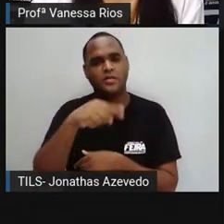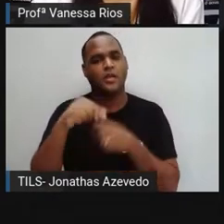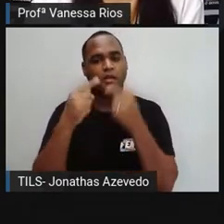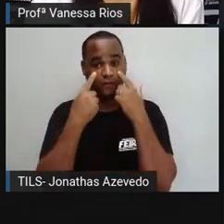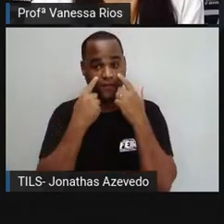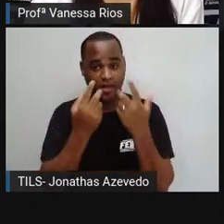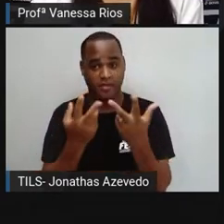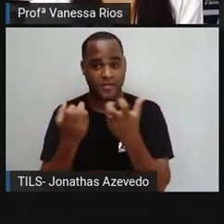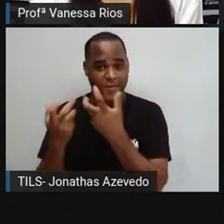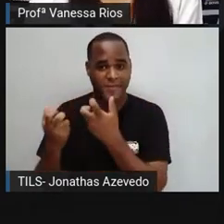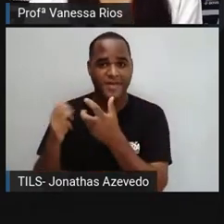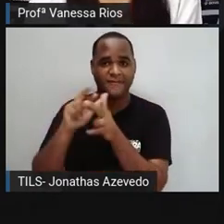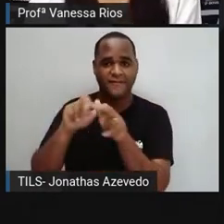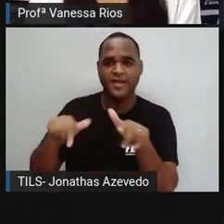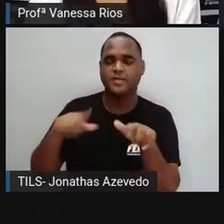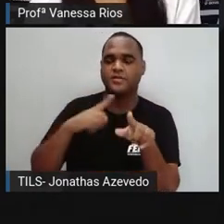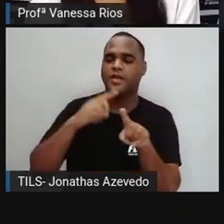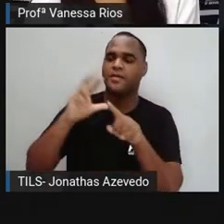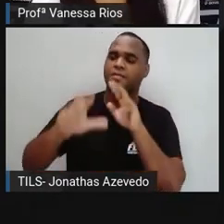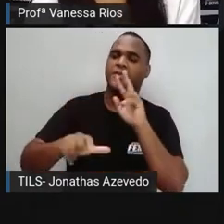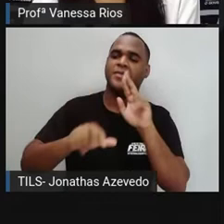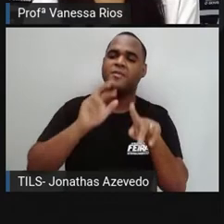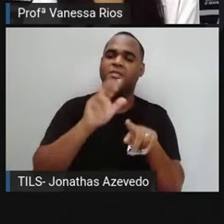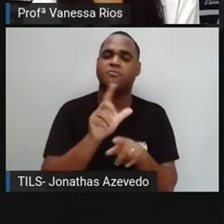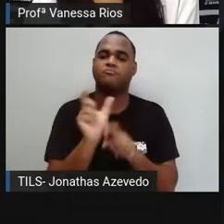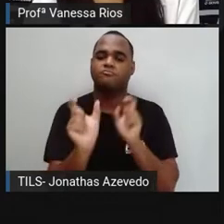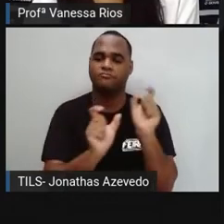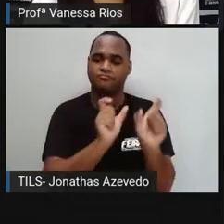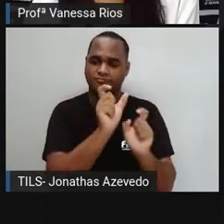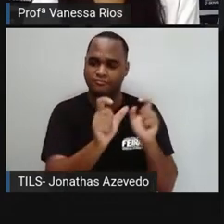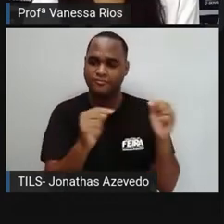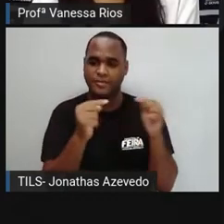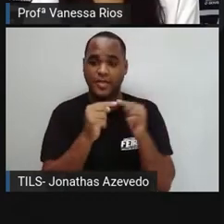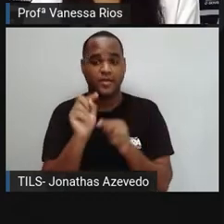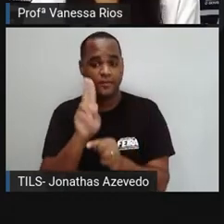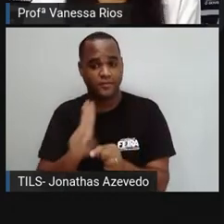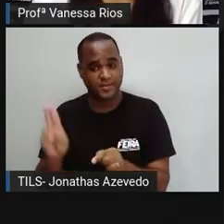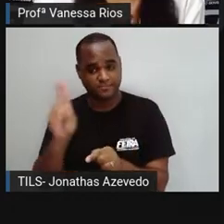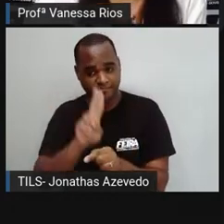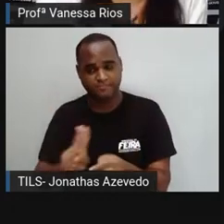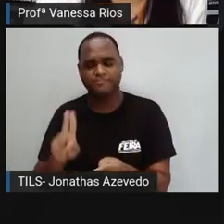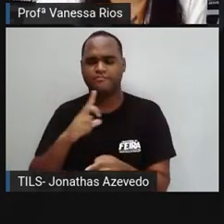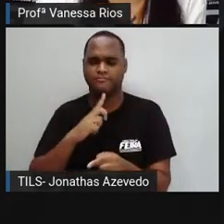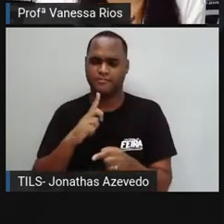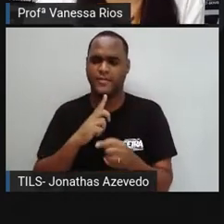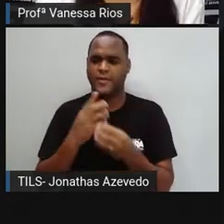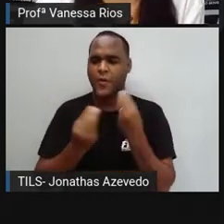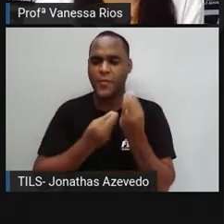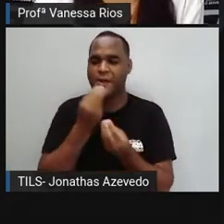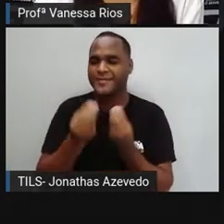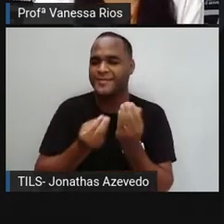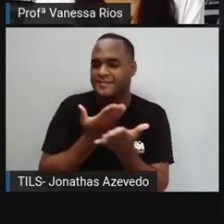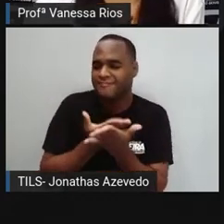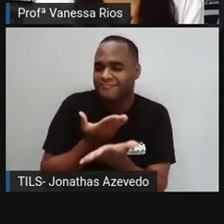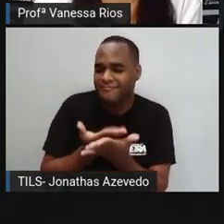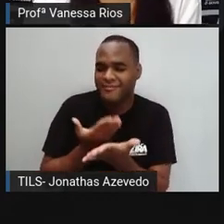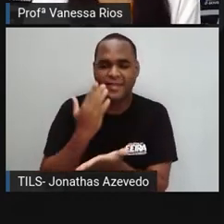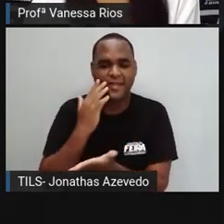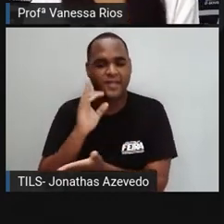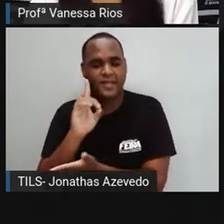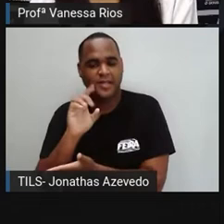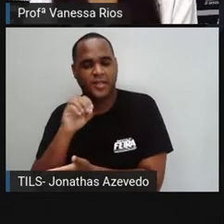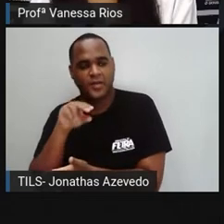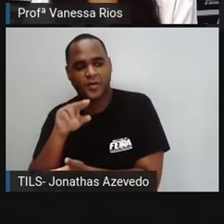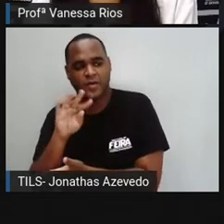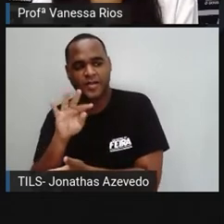que existem formas diferentes das palavras serem utilizadas. Nós acabamos de estudar aí sobre denotação